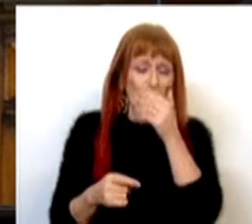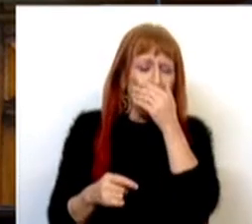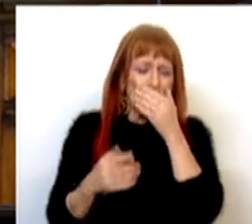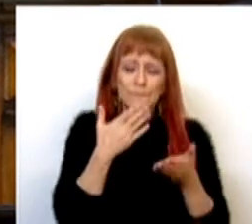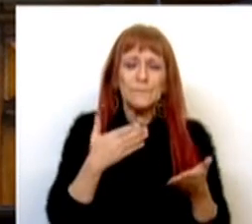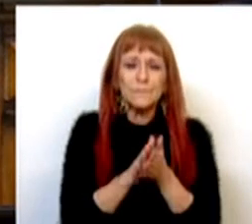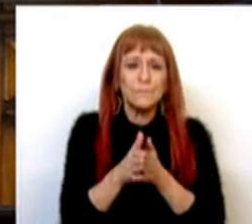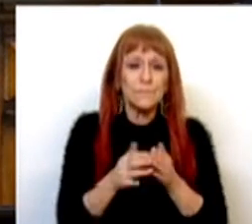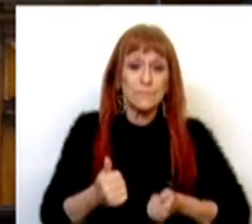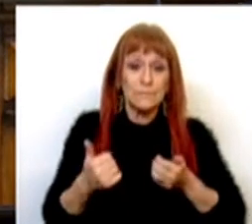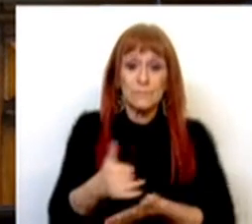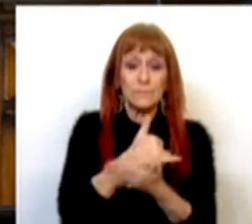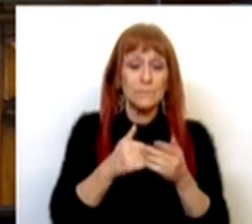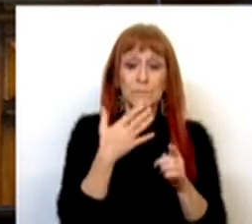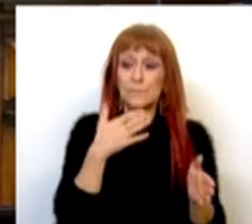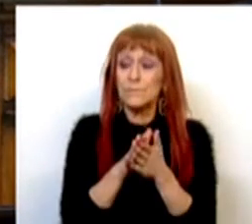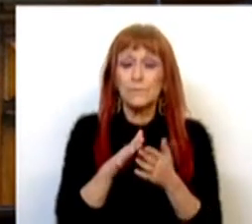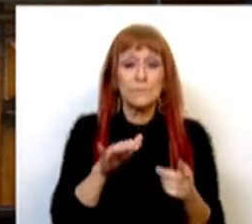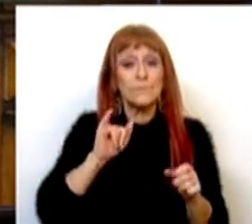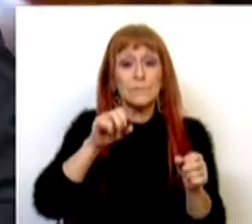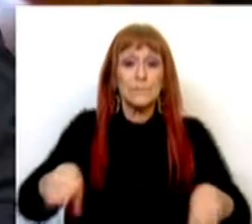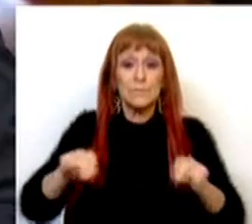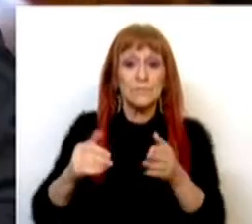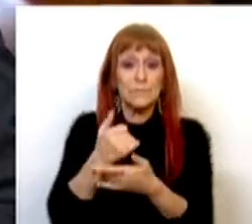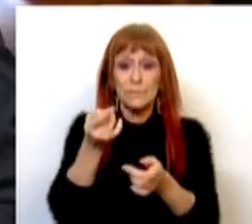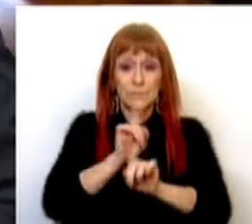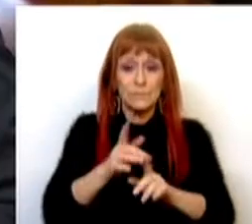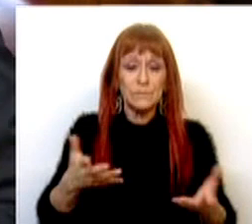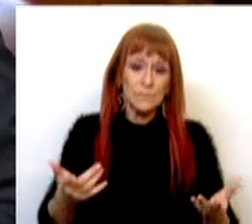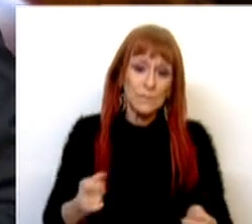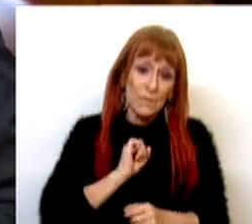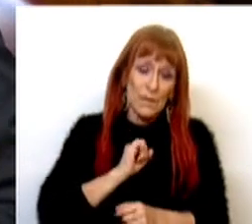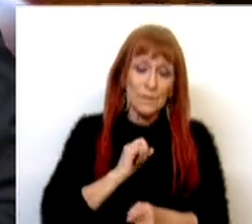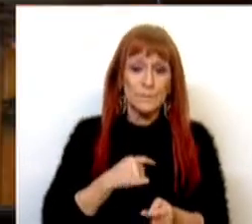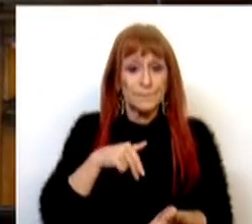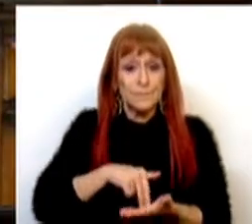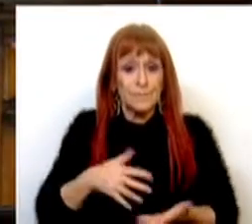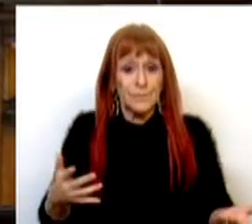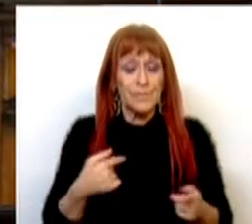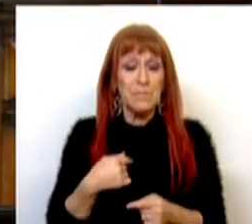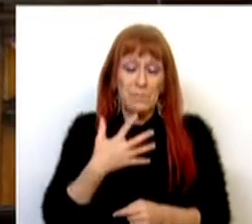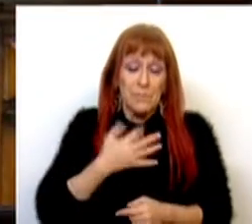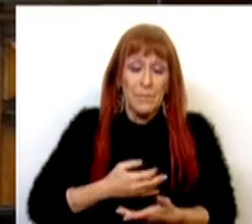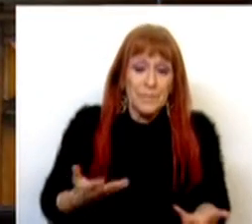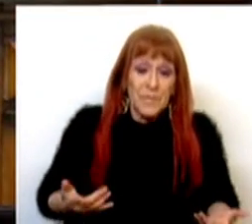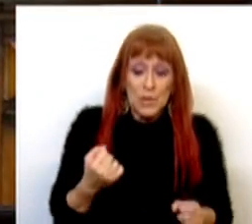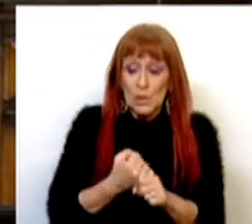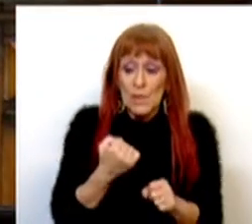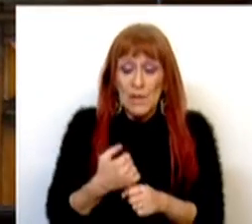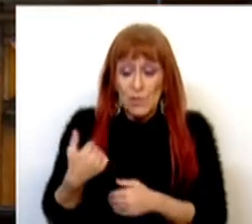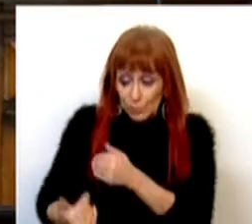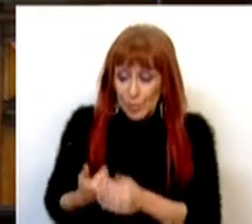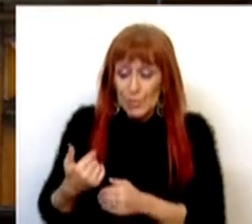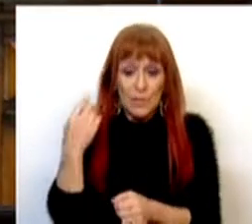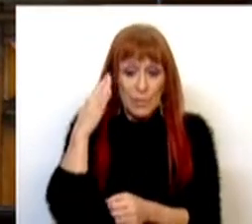rentabilizar recursos e não utilizar novos recursos. Portanto, é esta a nossa posição e estamos a crer que estes trabalhos que já